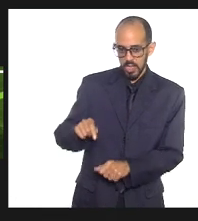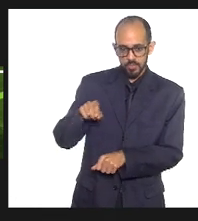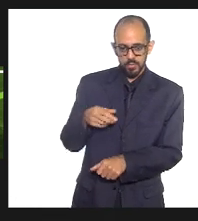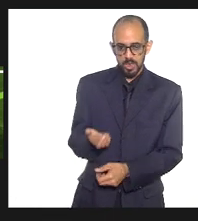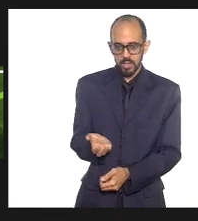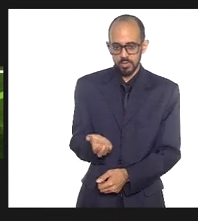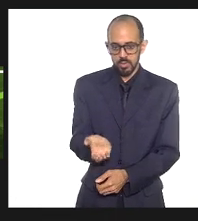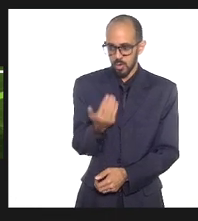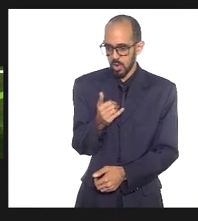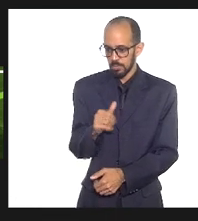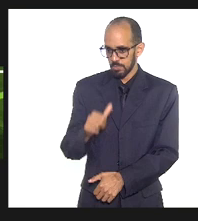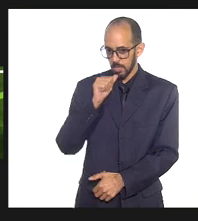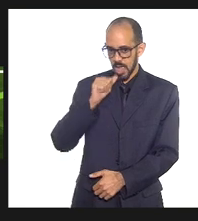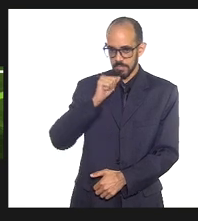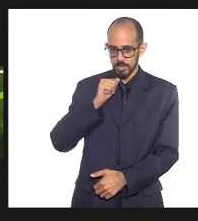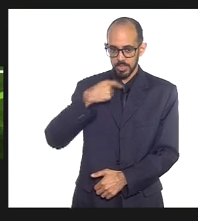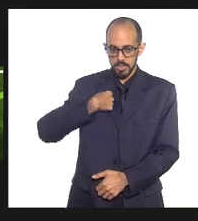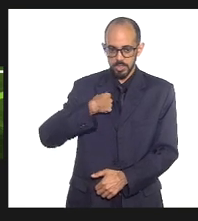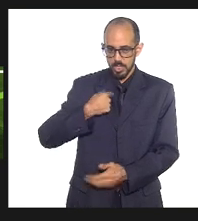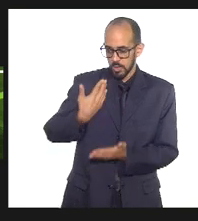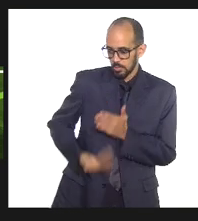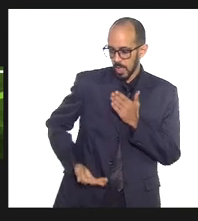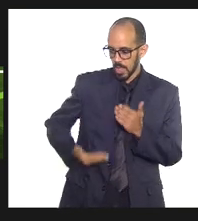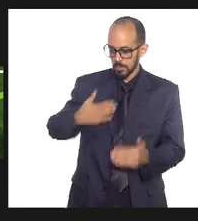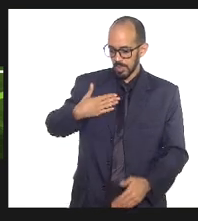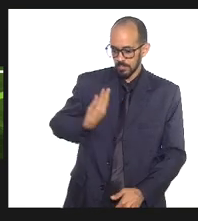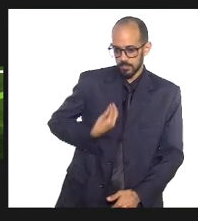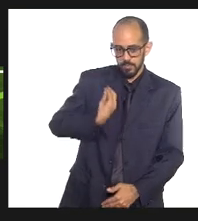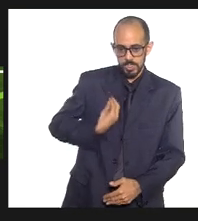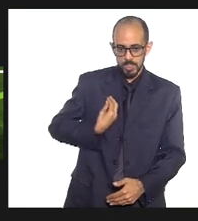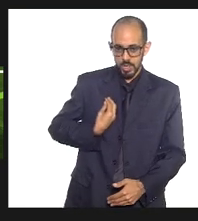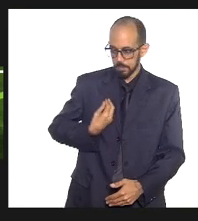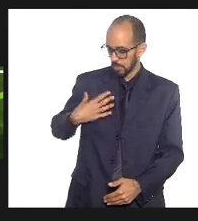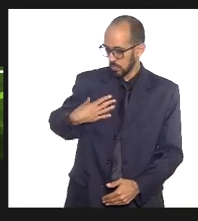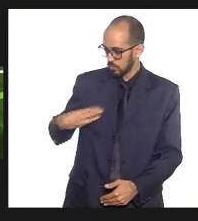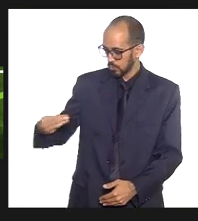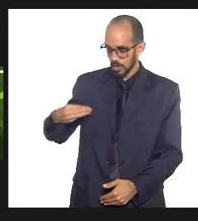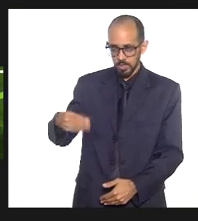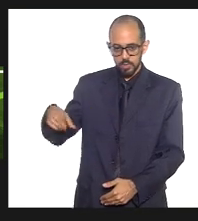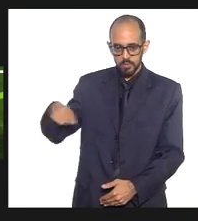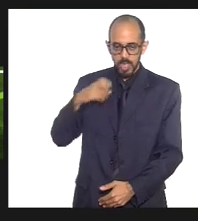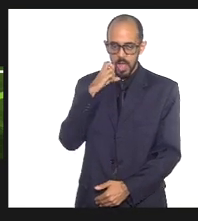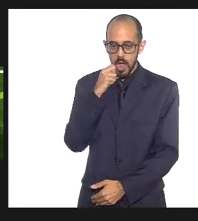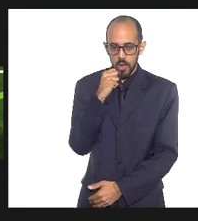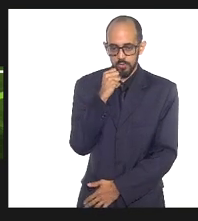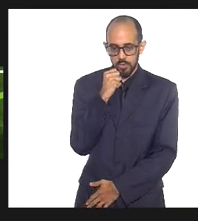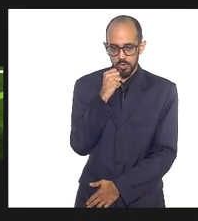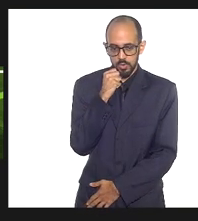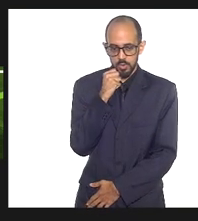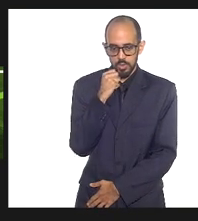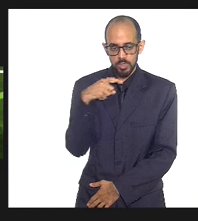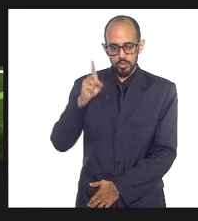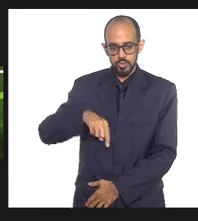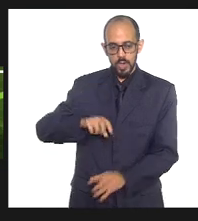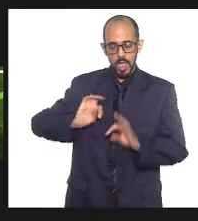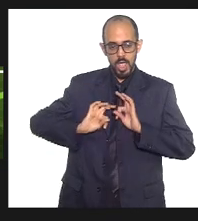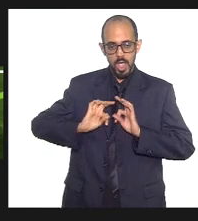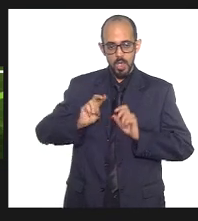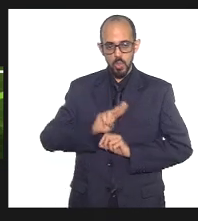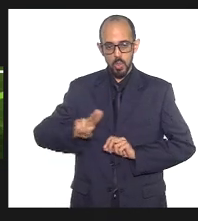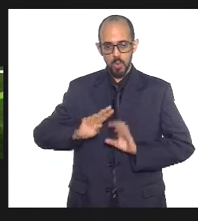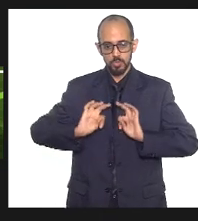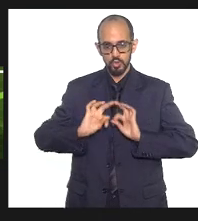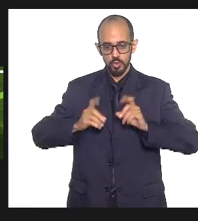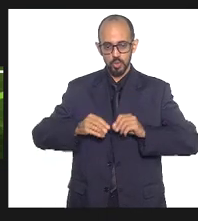seis vezes ao dia, e eu perco a minha vida e meu filho fica aí órfão. Assim como de todos aqueles que estão sofrendo isso na